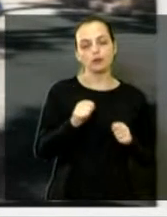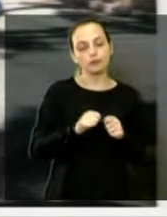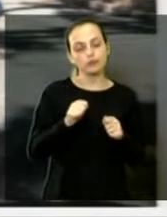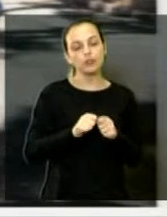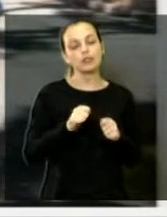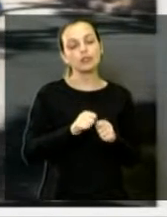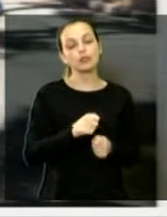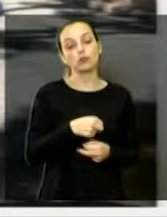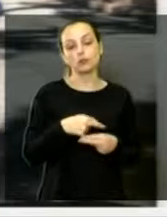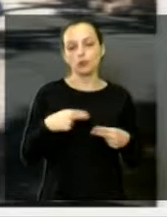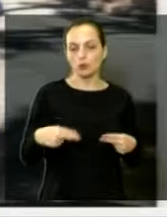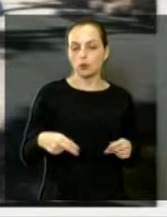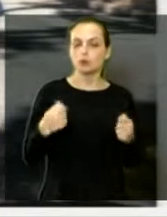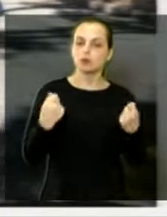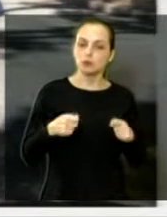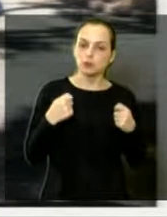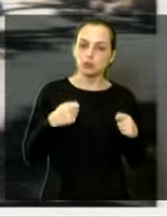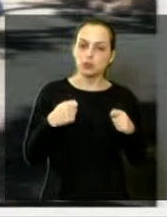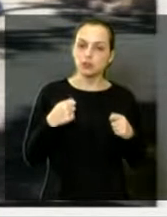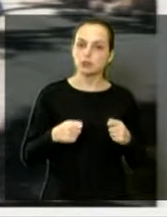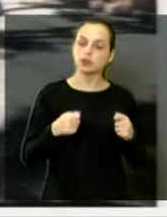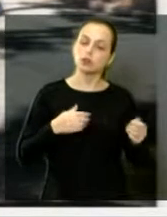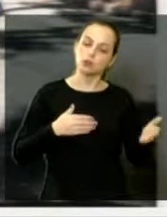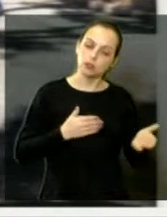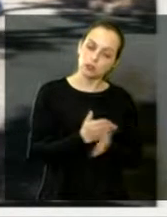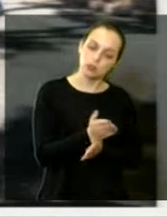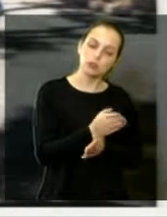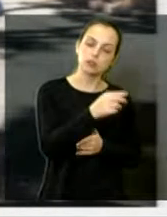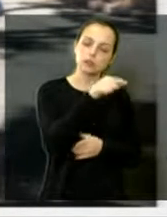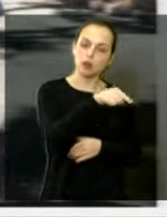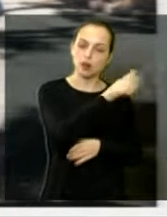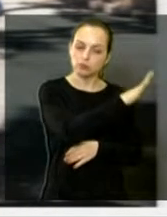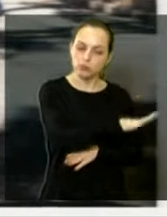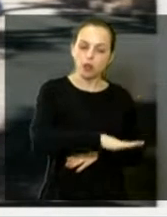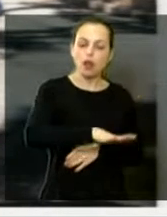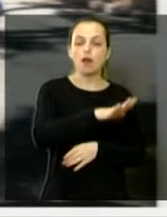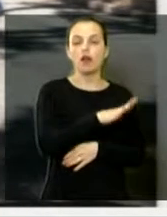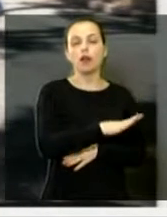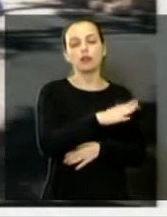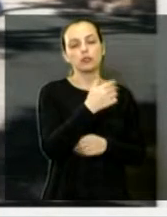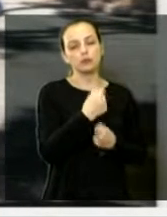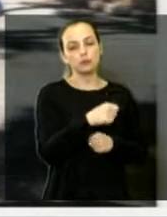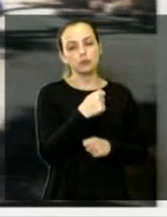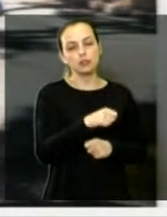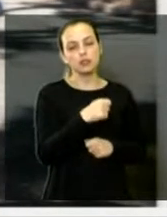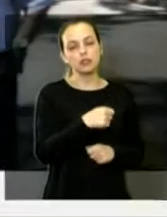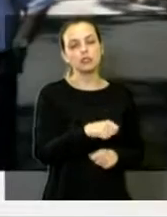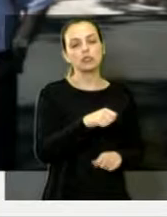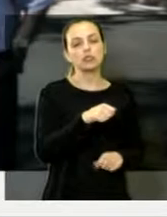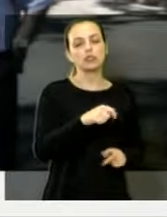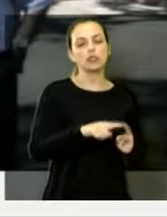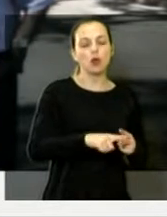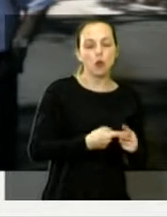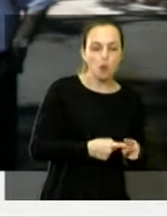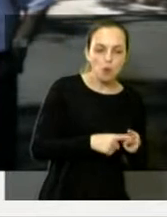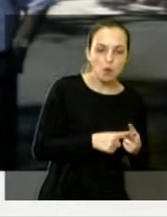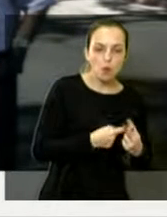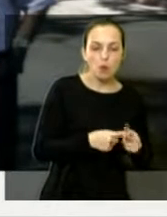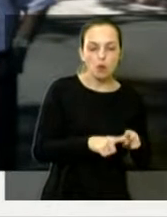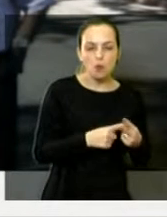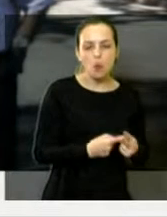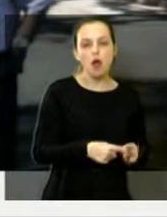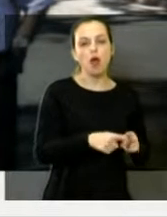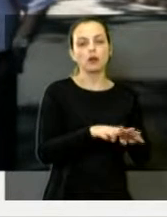Estive lá, essa semana, a gente precisa ter reparo naqueles bancos. Aí culpa o